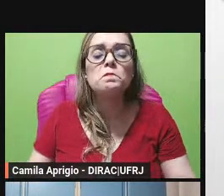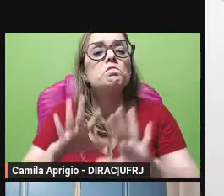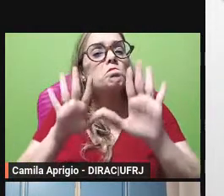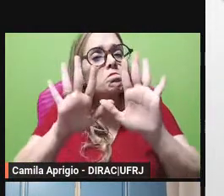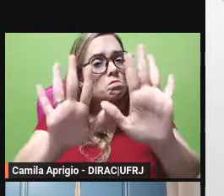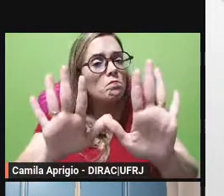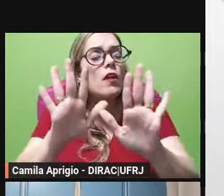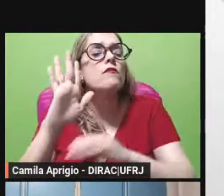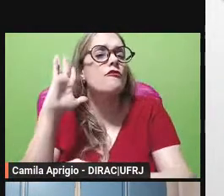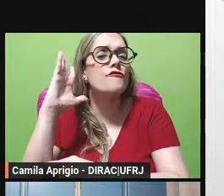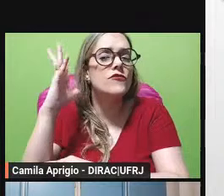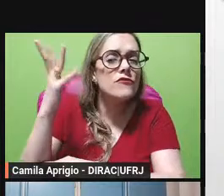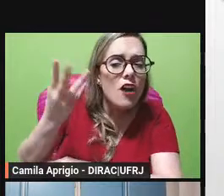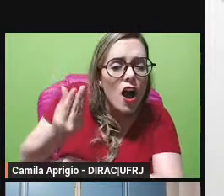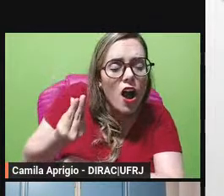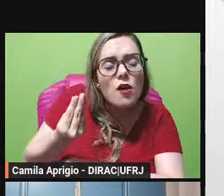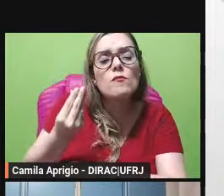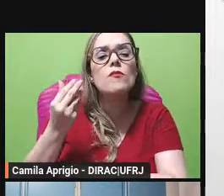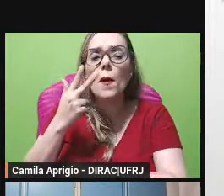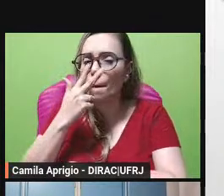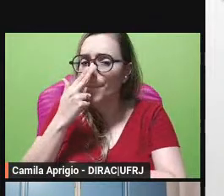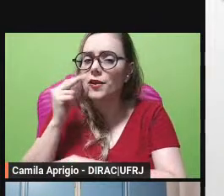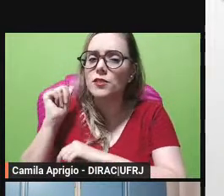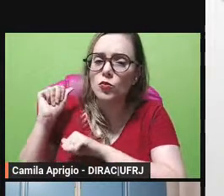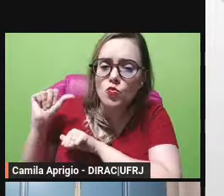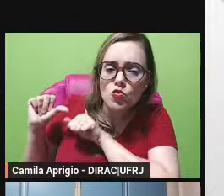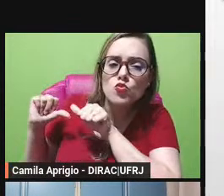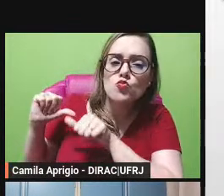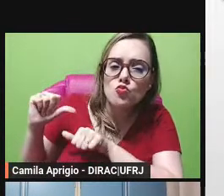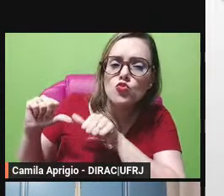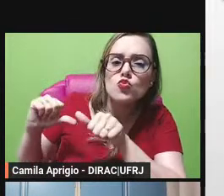transformação próximo slide por gentileza